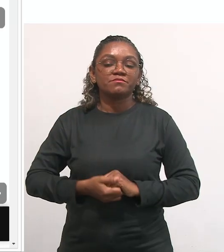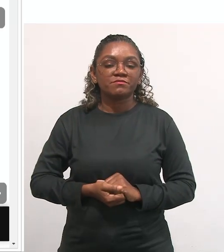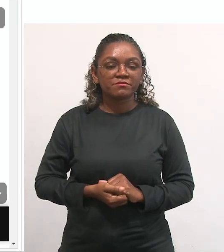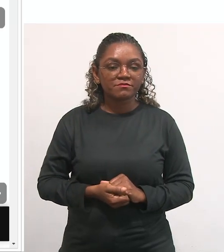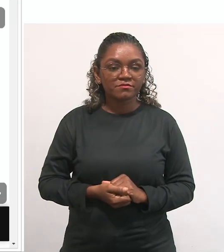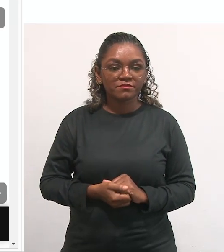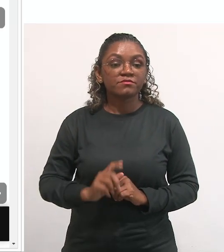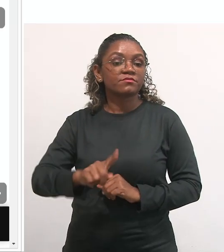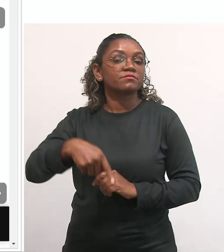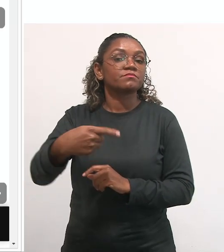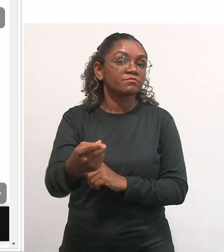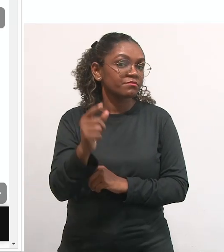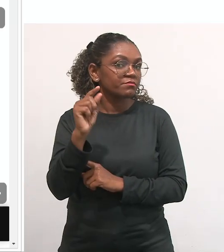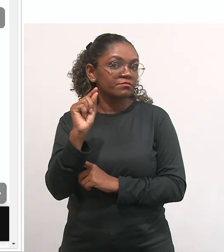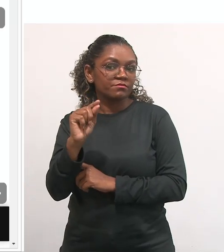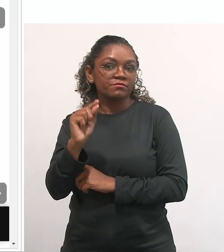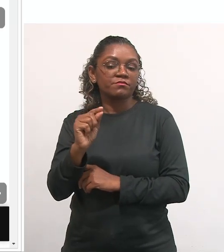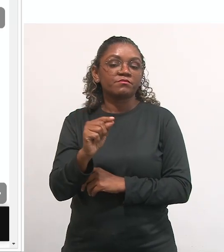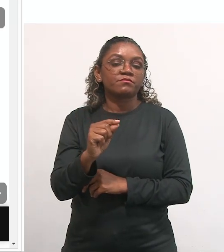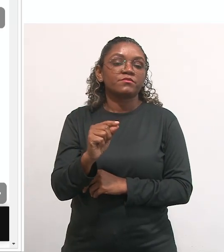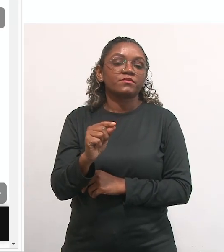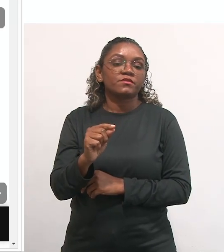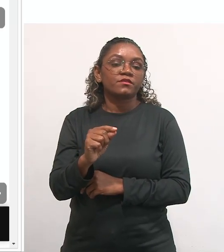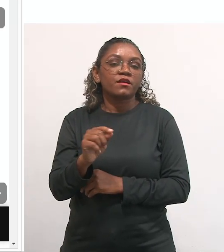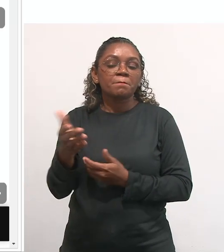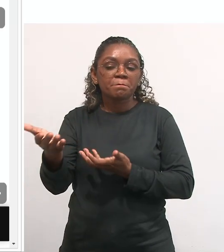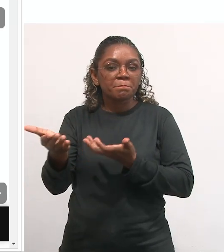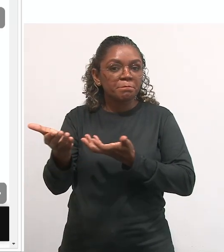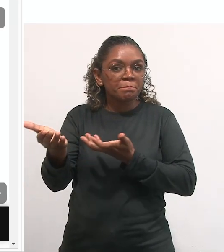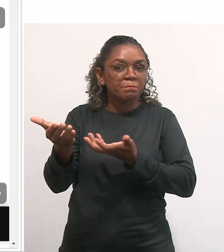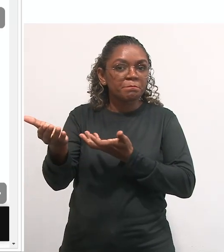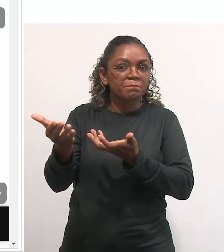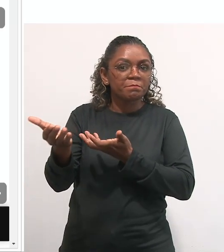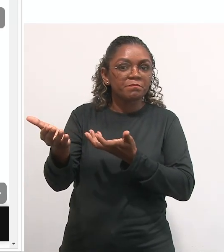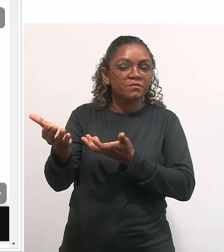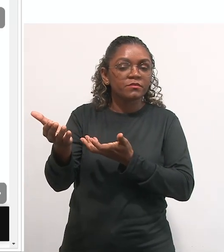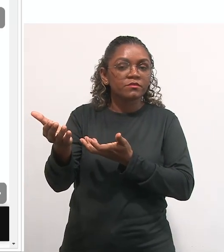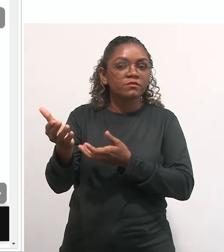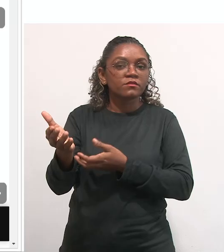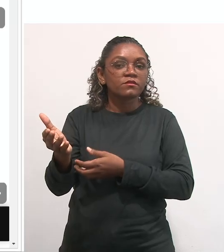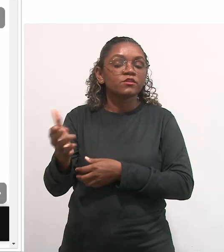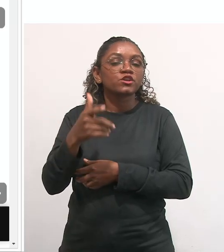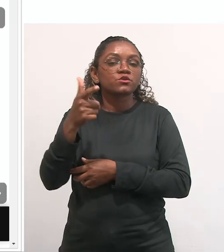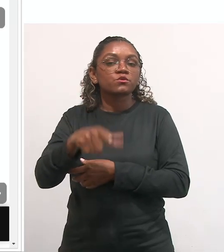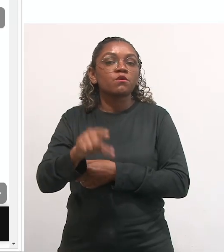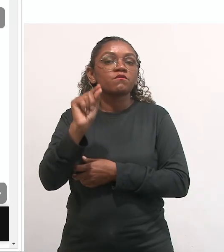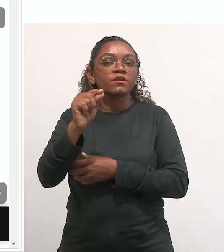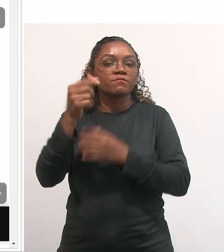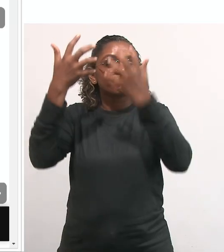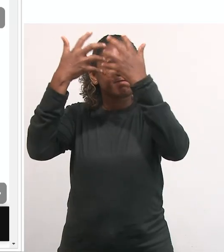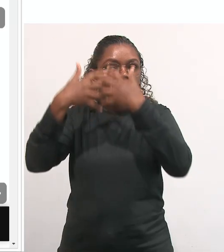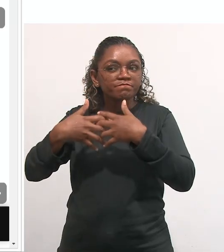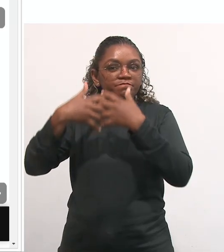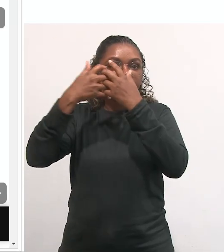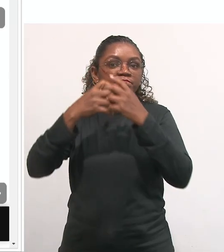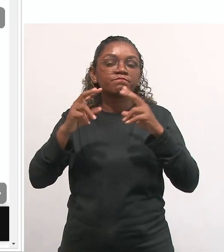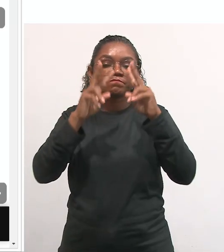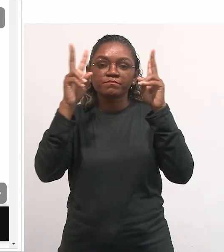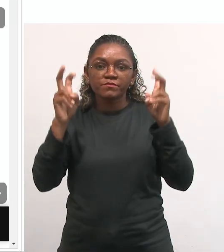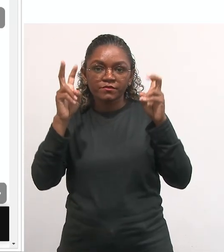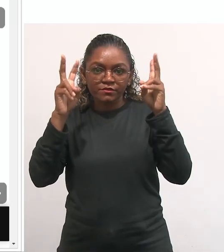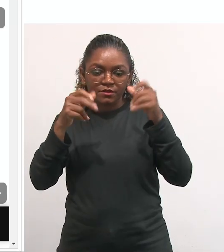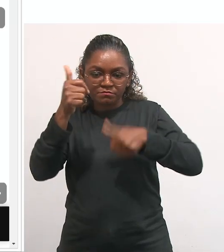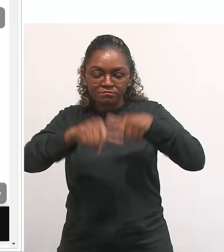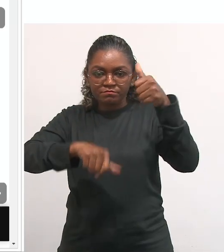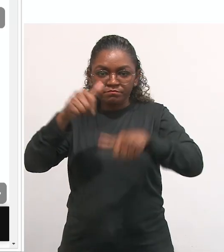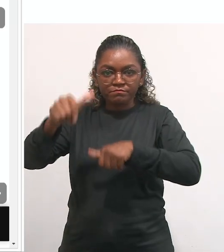A partir daí, então, a considerada como mediação, houve uma nova reflexão a respeito da avaliação,